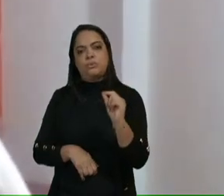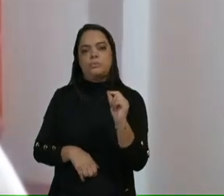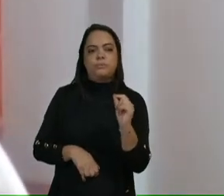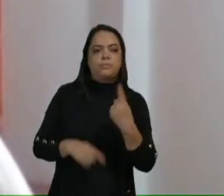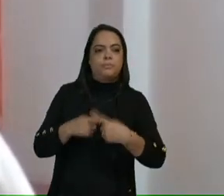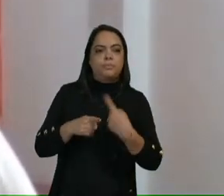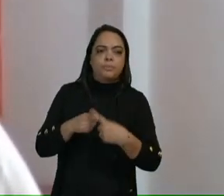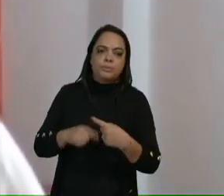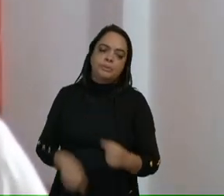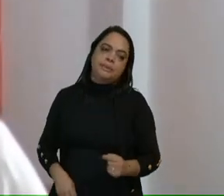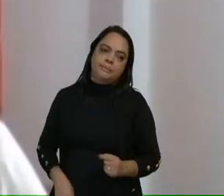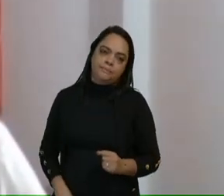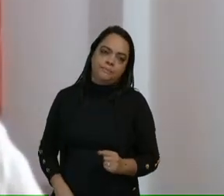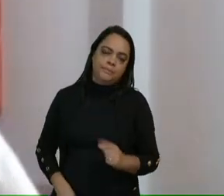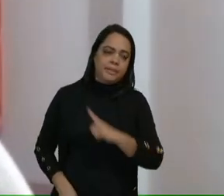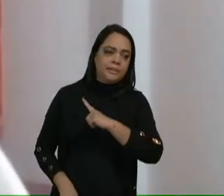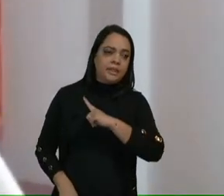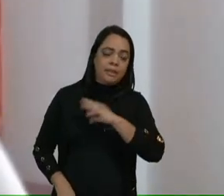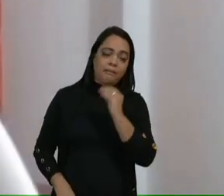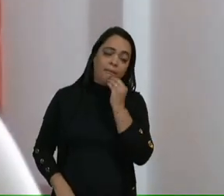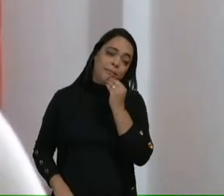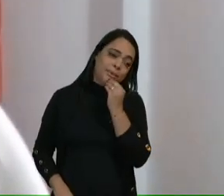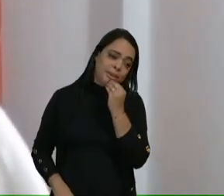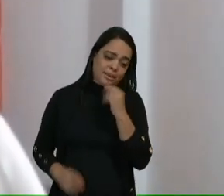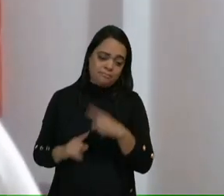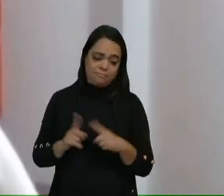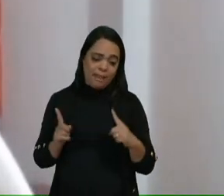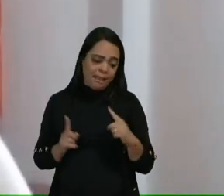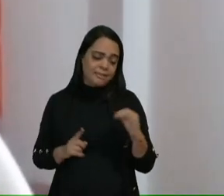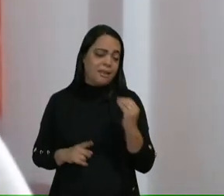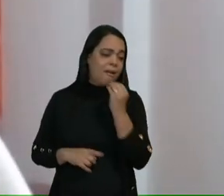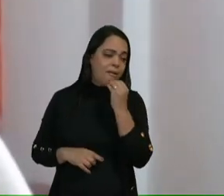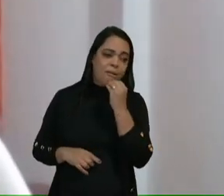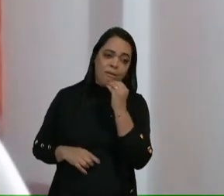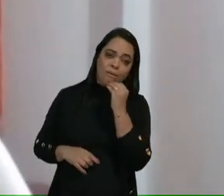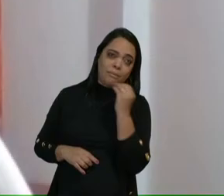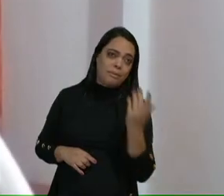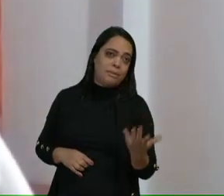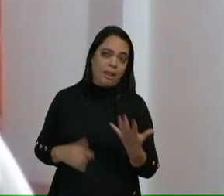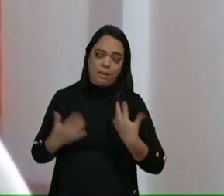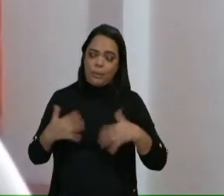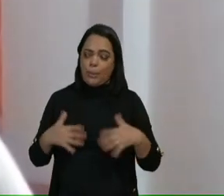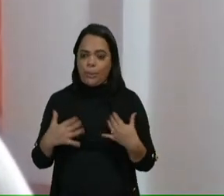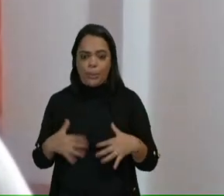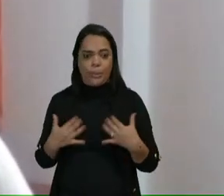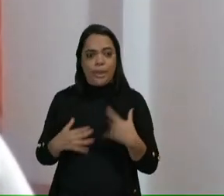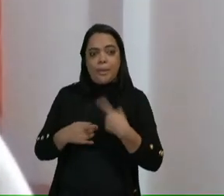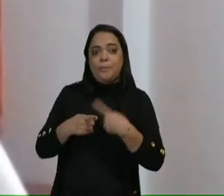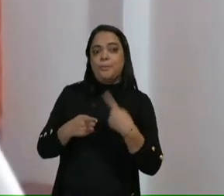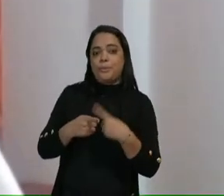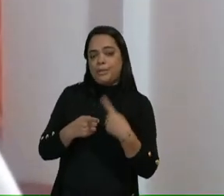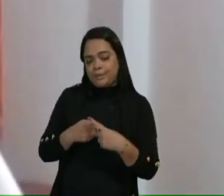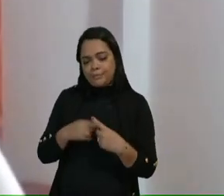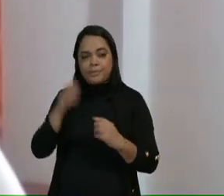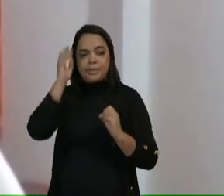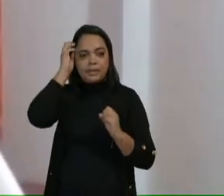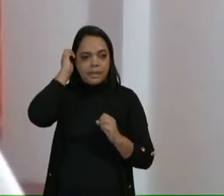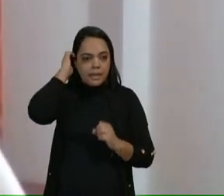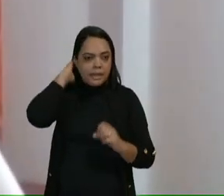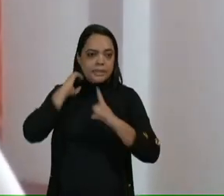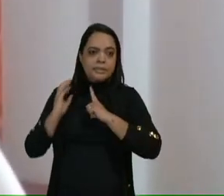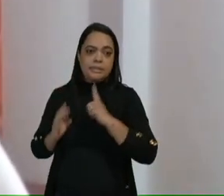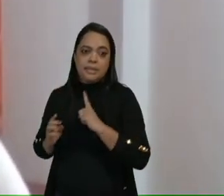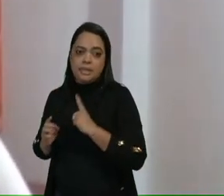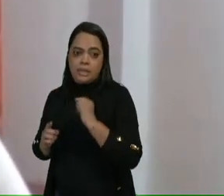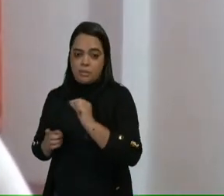porque vem aí uma oportunidade, só que é uma oportunidade extremamente abusiva, porque quando acontecem feirões